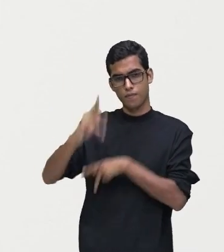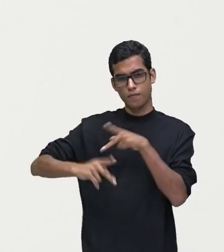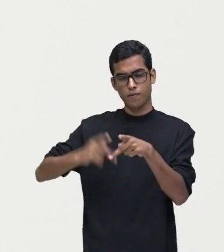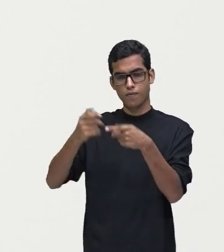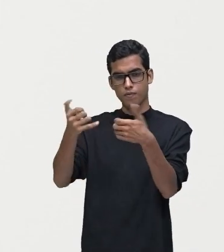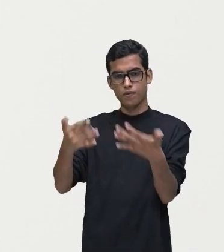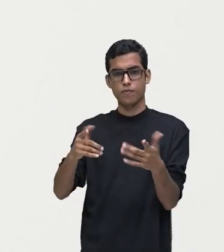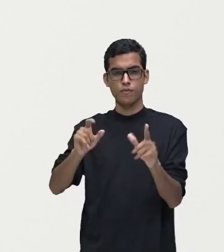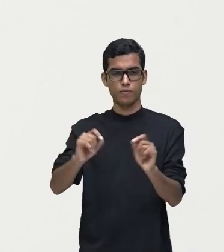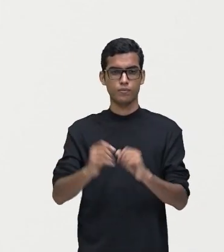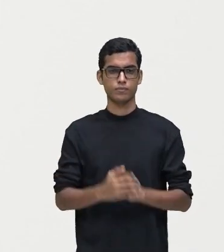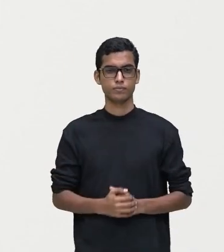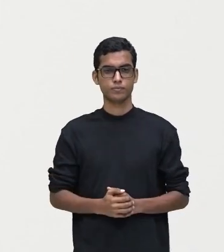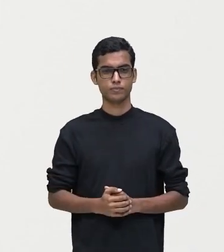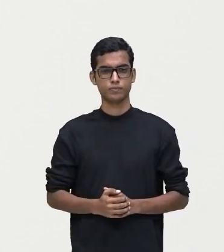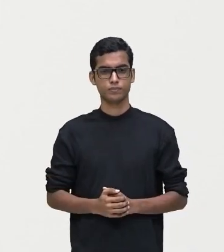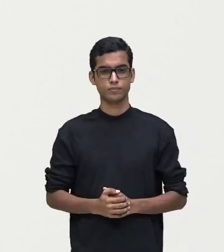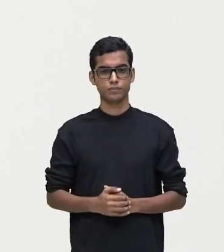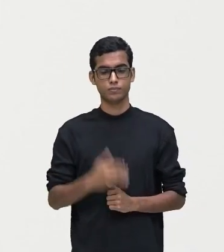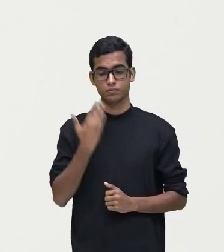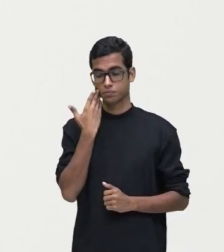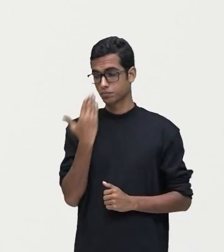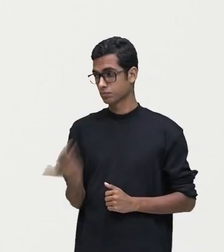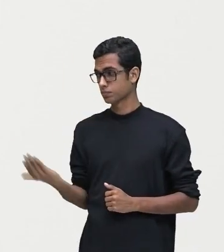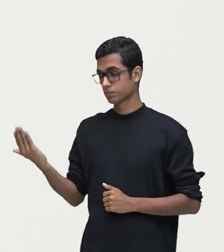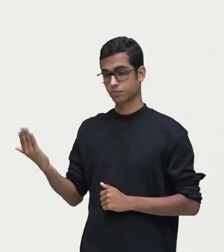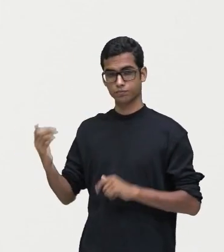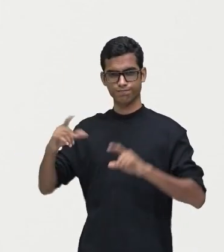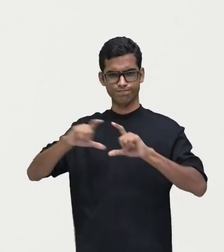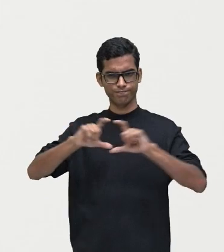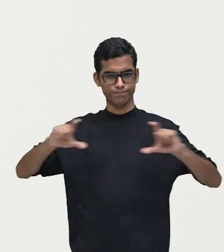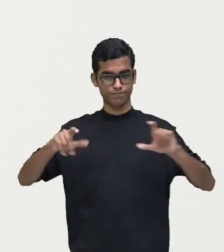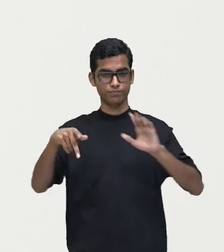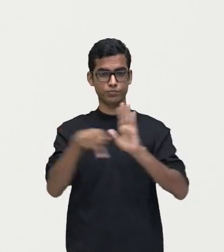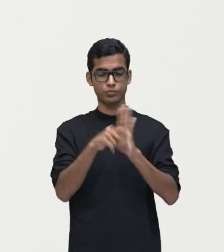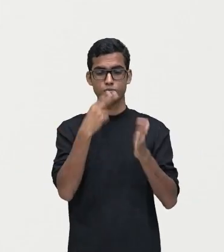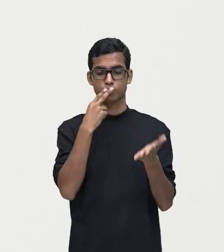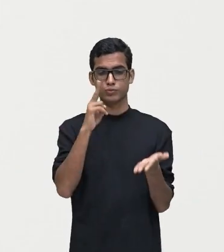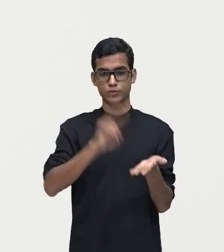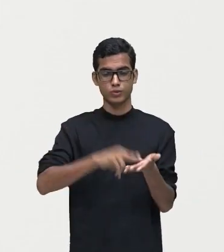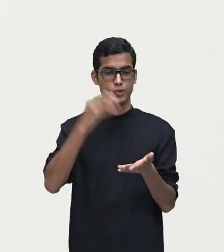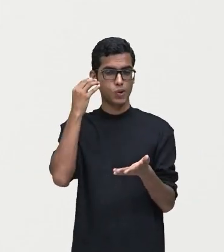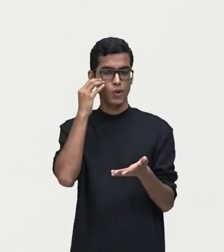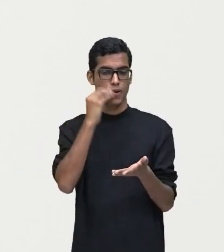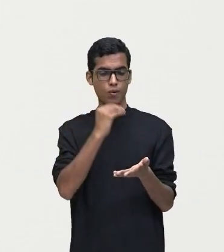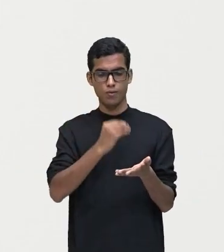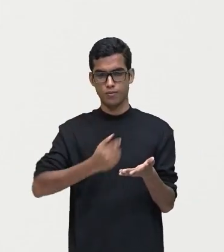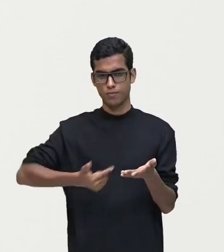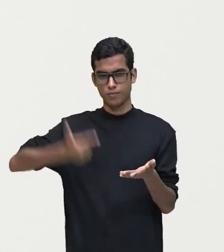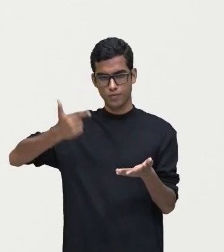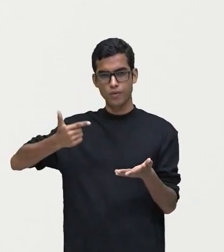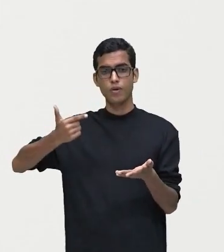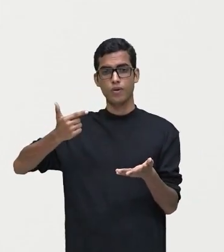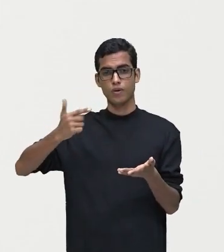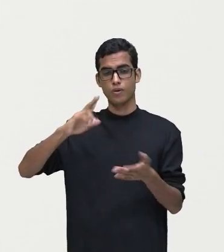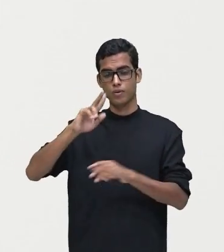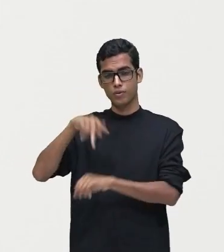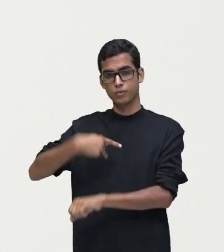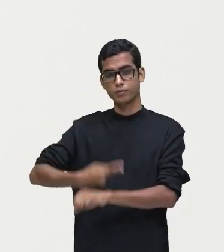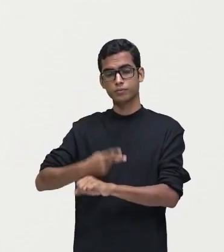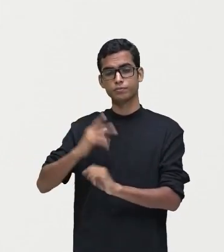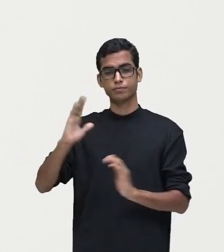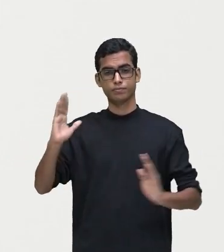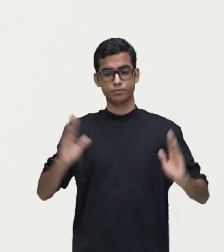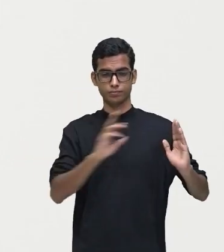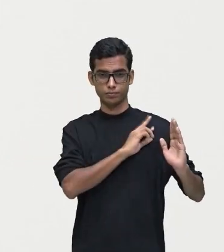dizia... E aí vamos ter um trecho da carta de Dom Pedro II aos brasileiros depois que a república